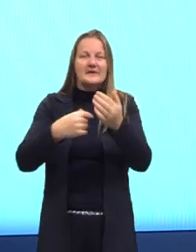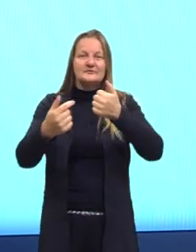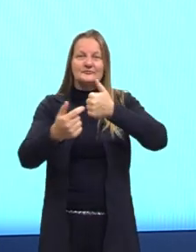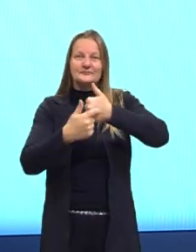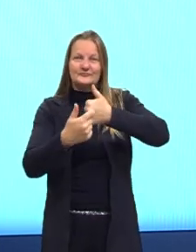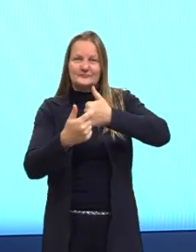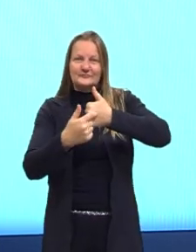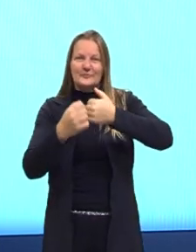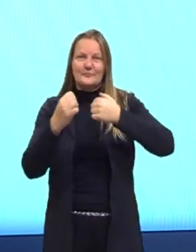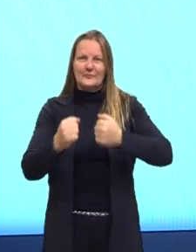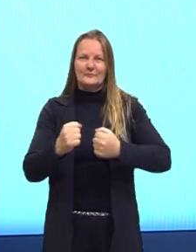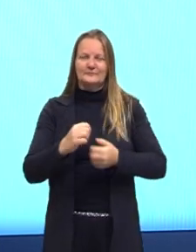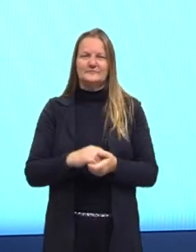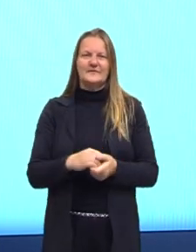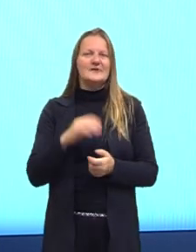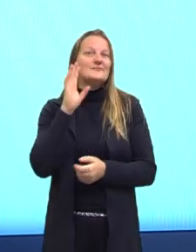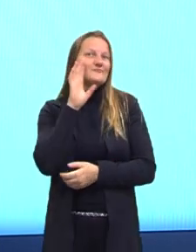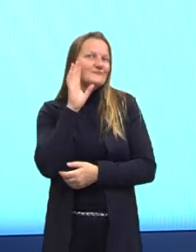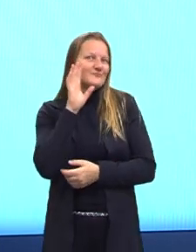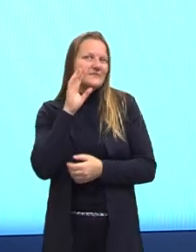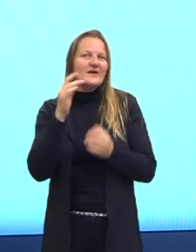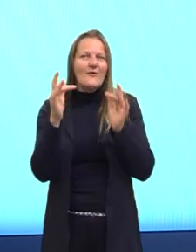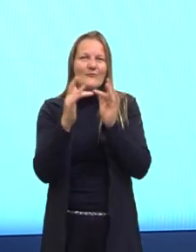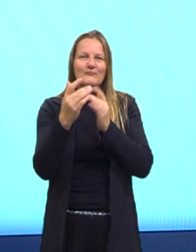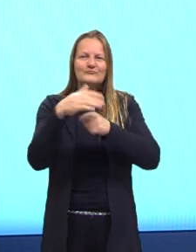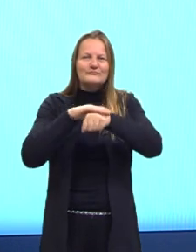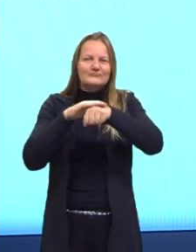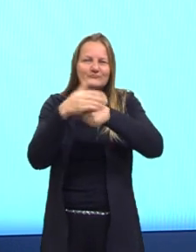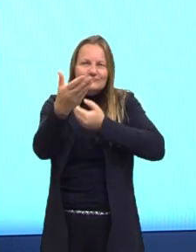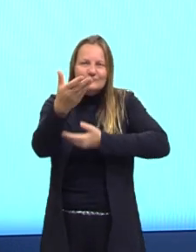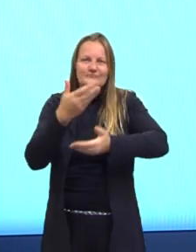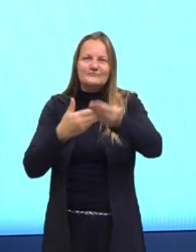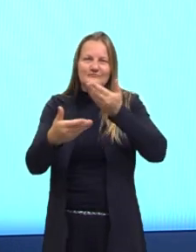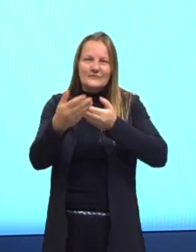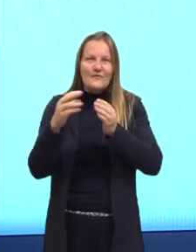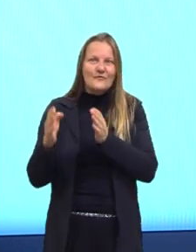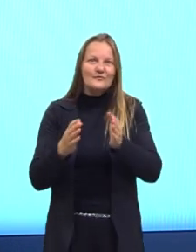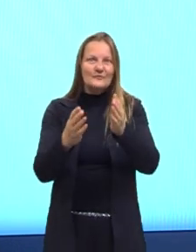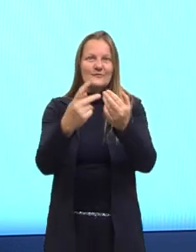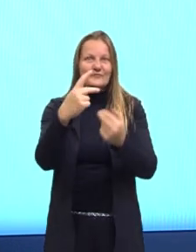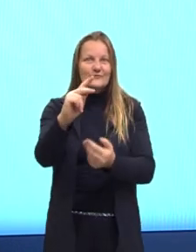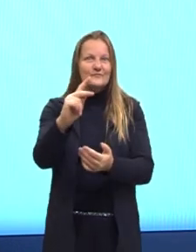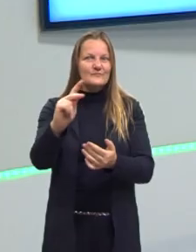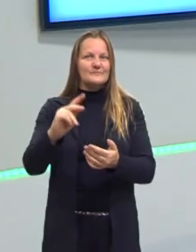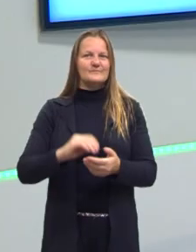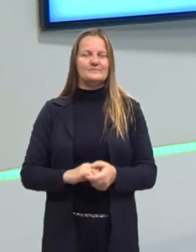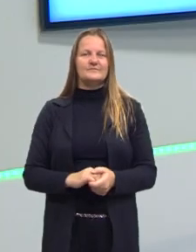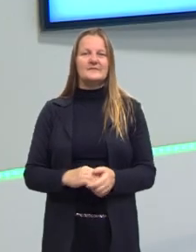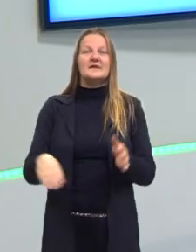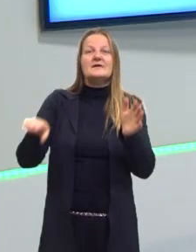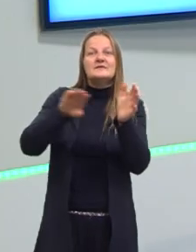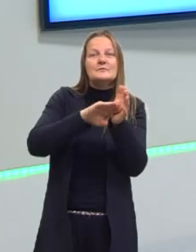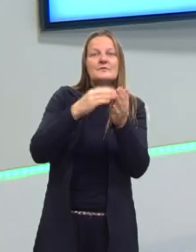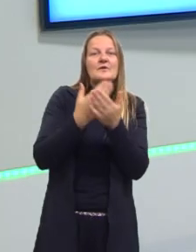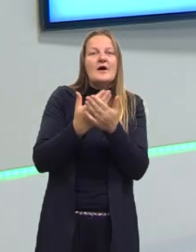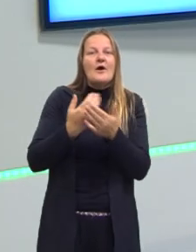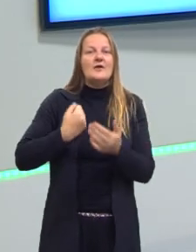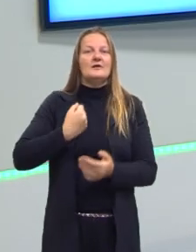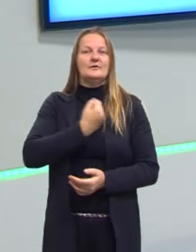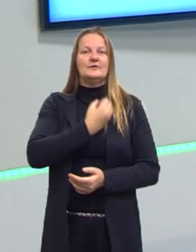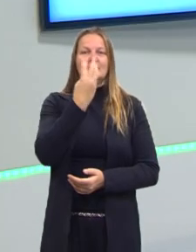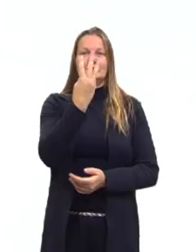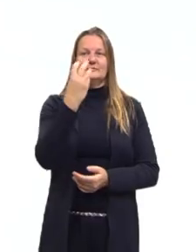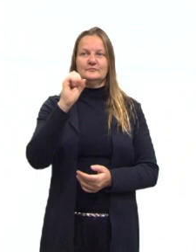stories, porque vai ser bacana aí poder conversar e acompanhar essa trajetória de vocês. Chegamos à nossa aula de número